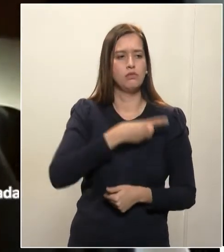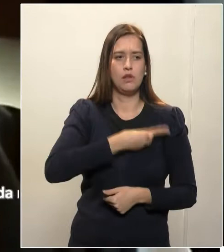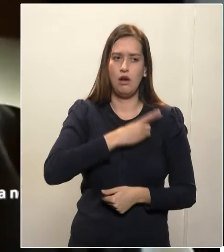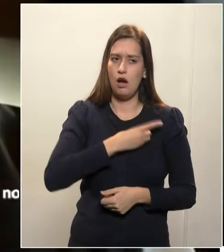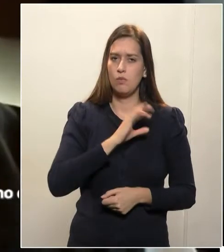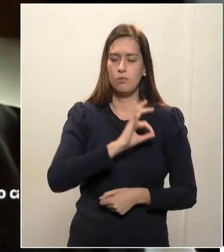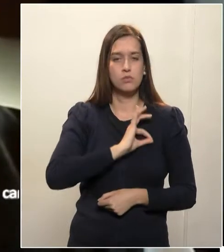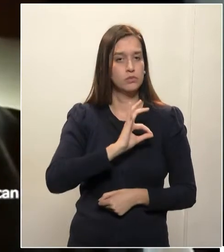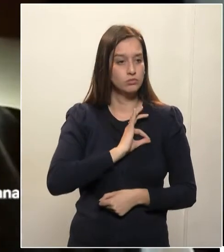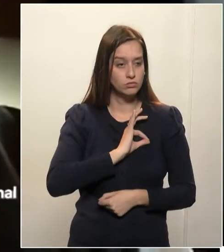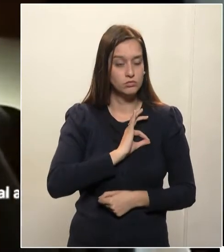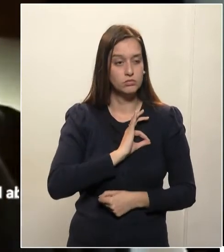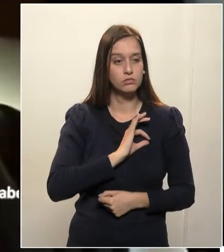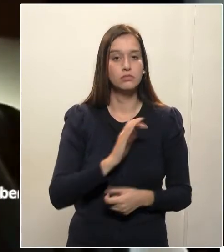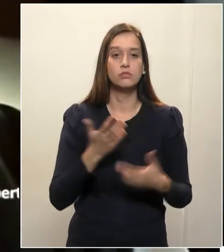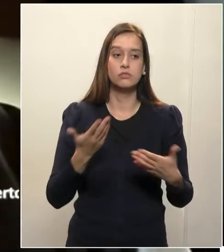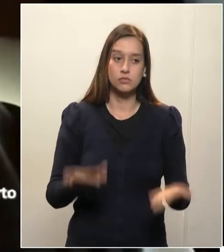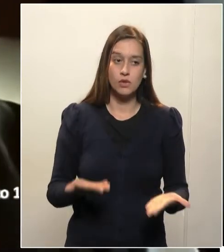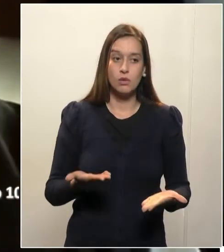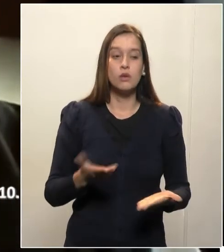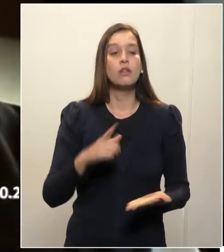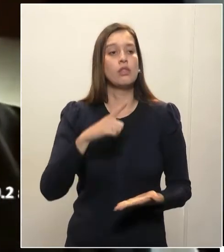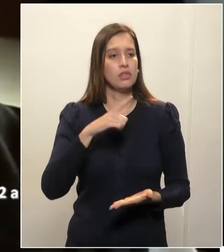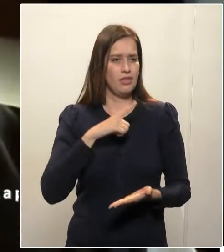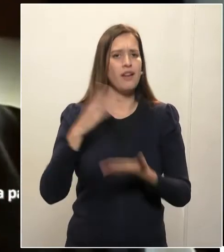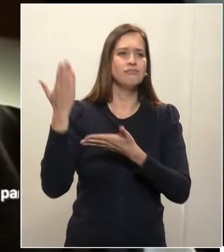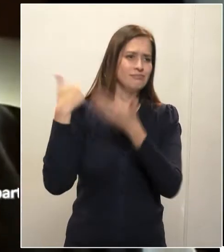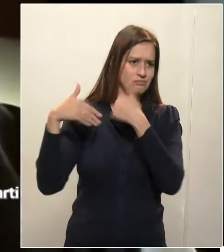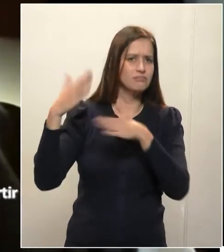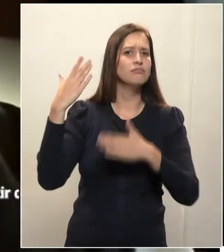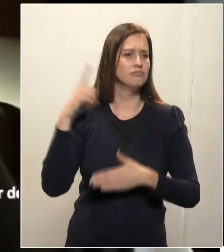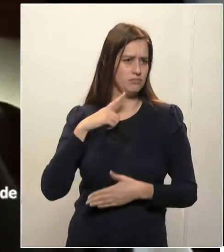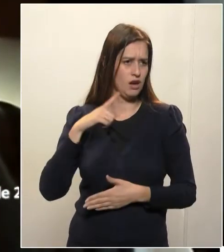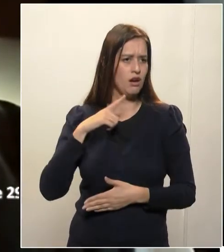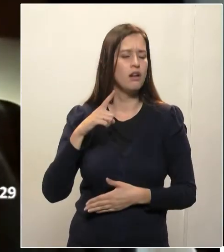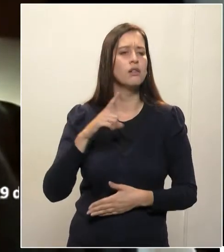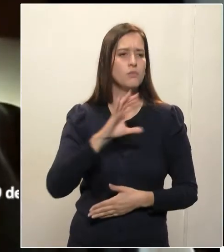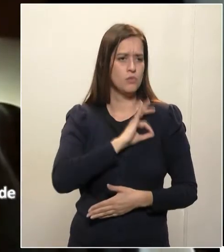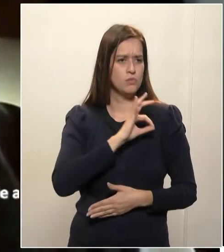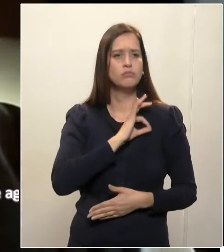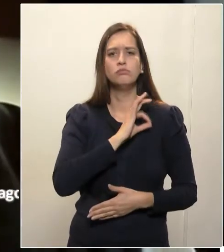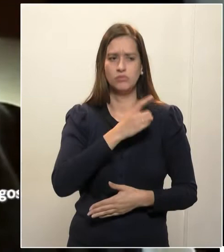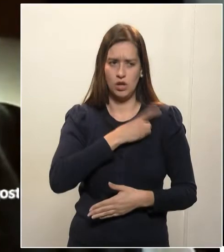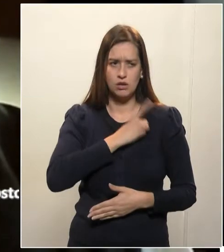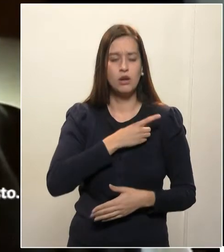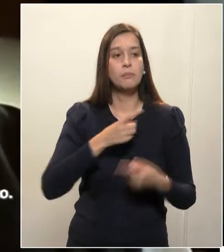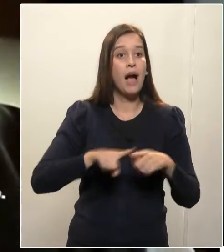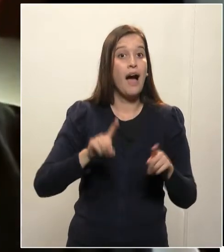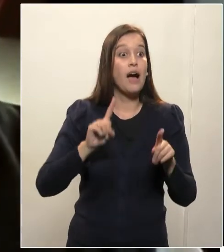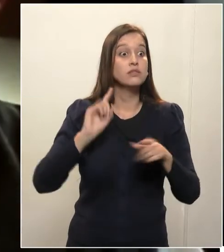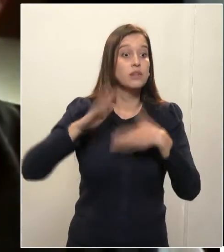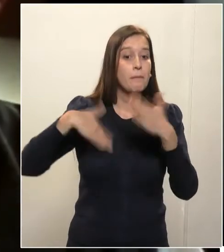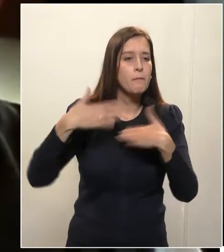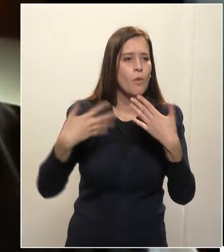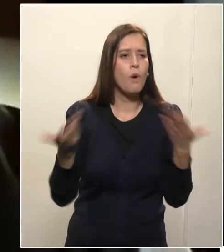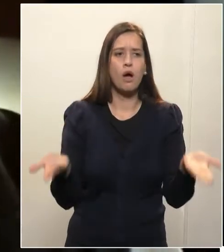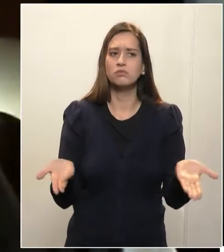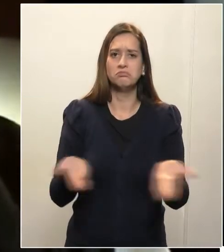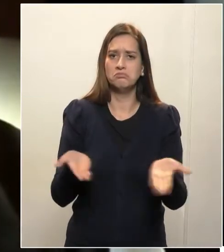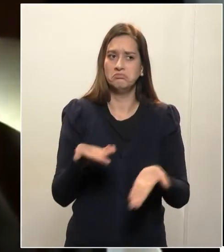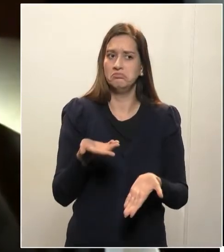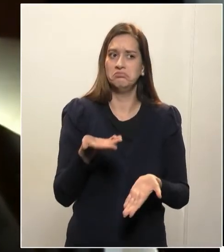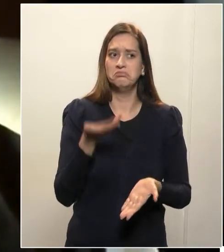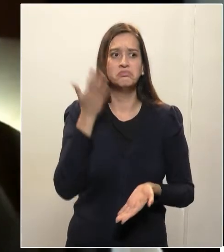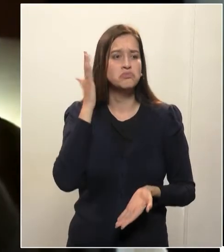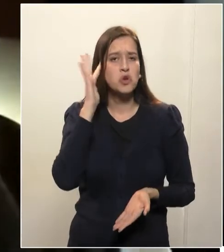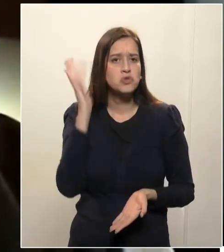Até algum tempo atrás, elas tinham delegado de polícia. Posteriormente, por algum fato diferente,